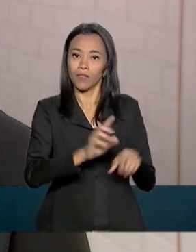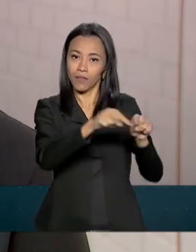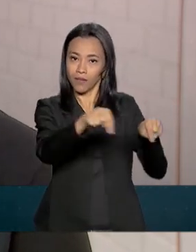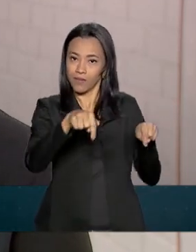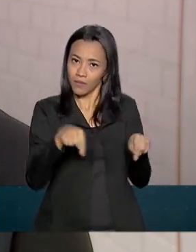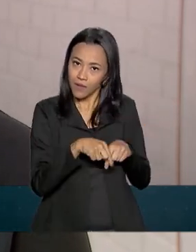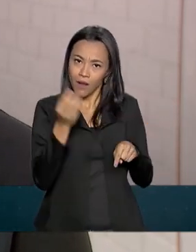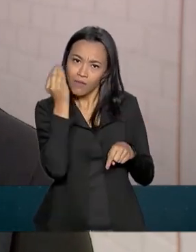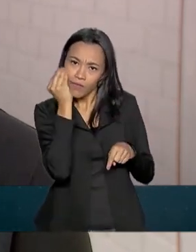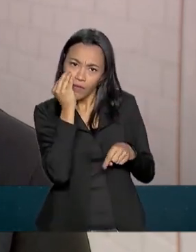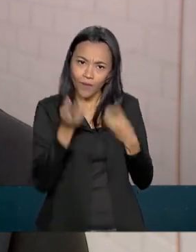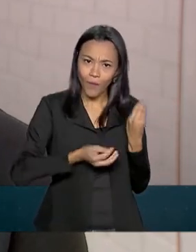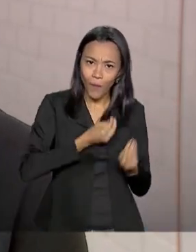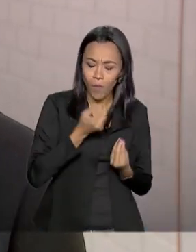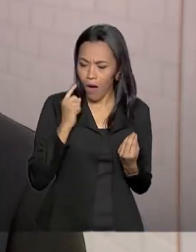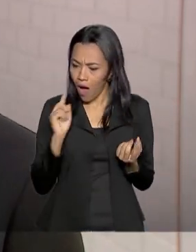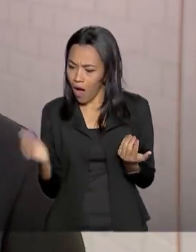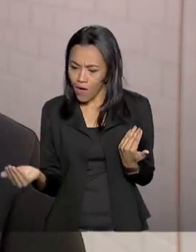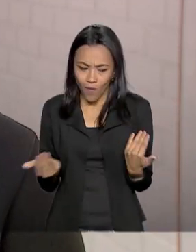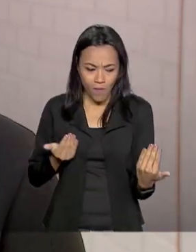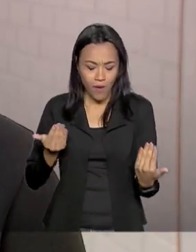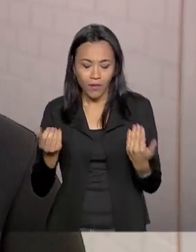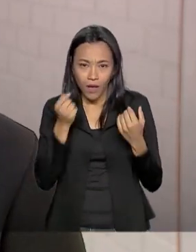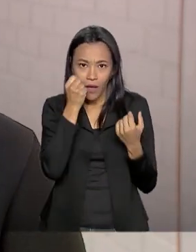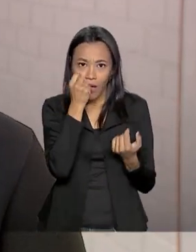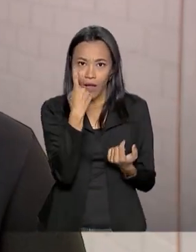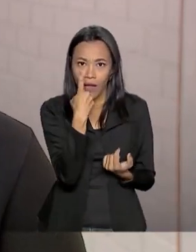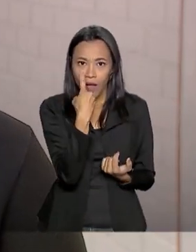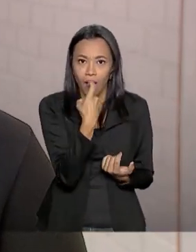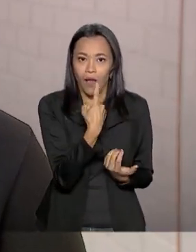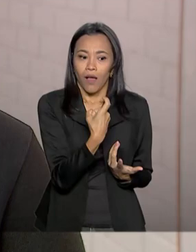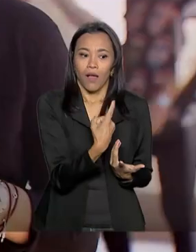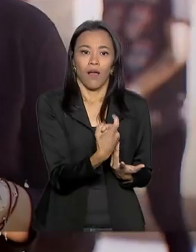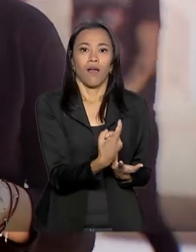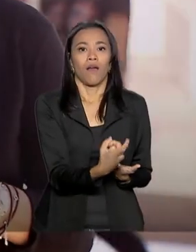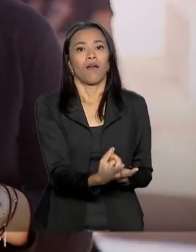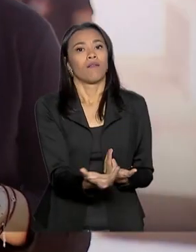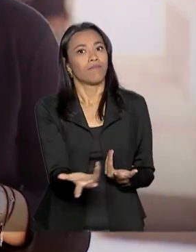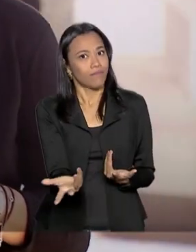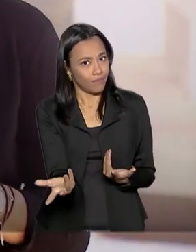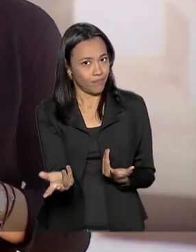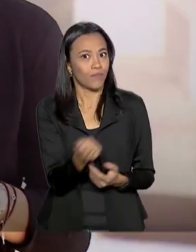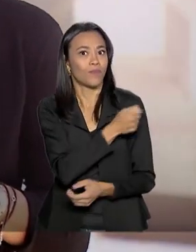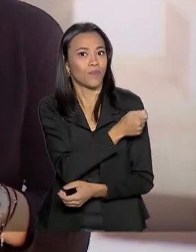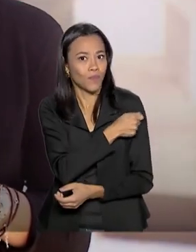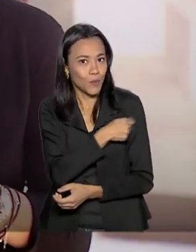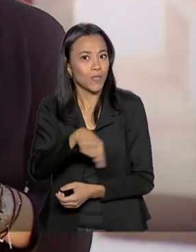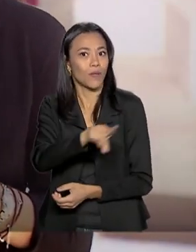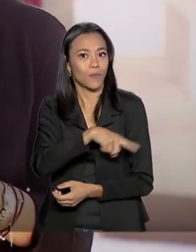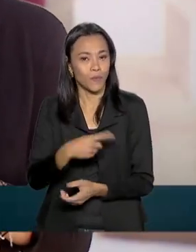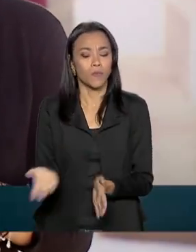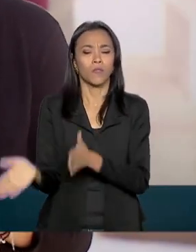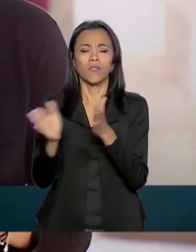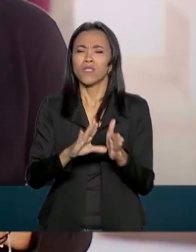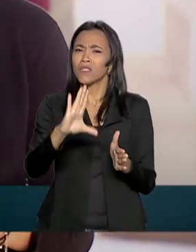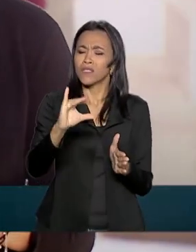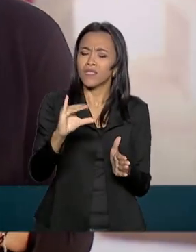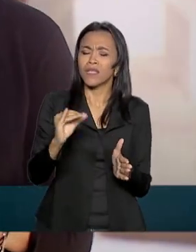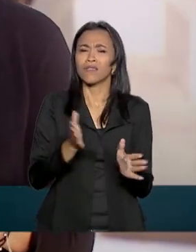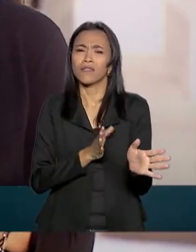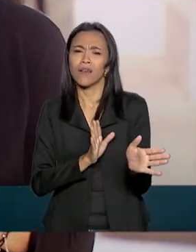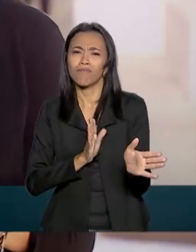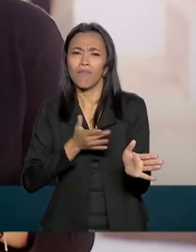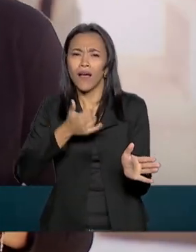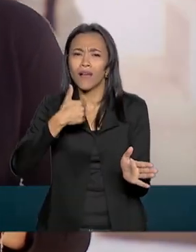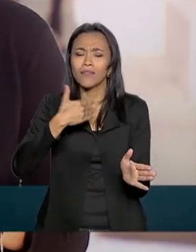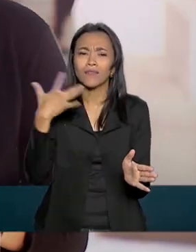mais na prática. Então desperta mais interesse nos nossos alunos. Para tornar o ensino de ciências mais acessível aos